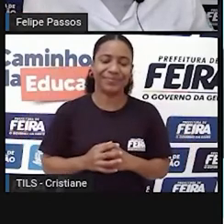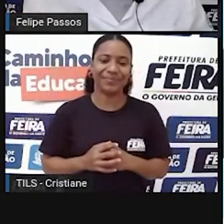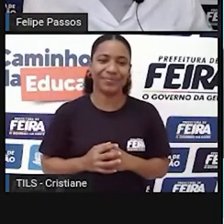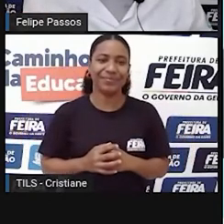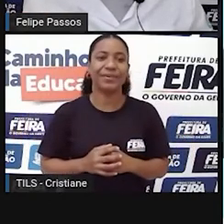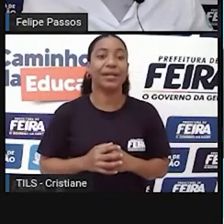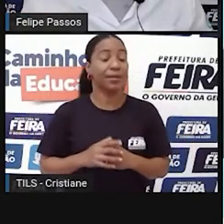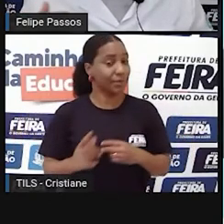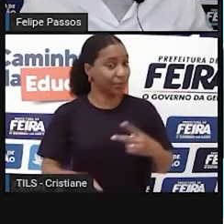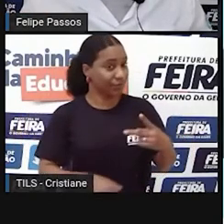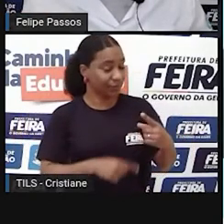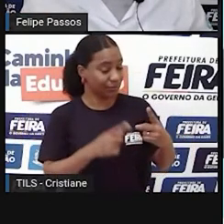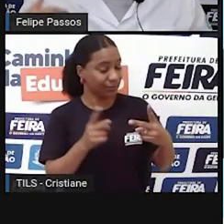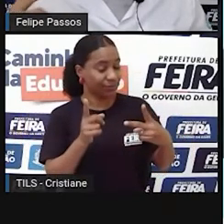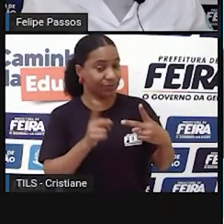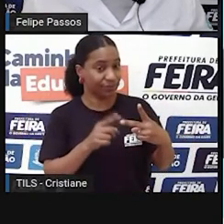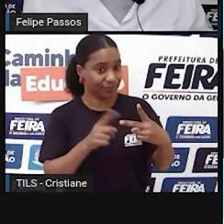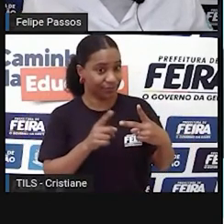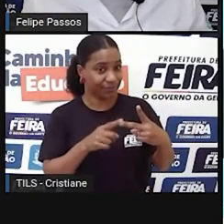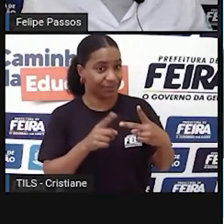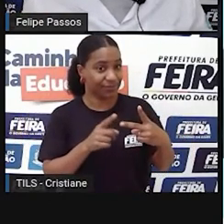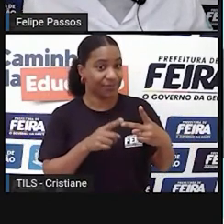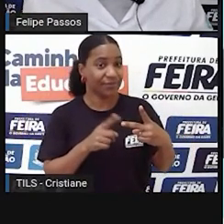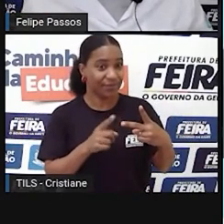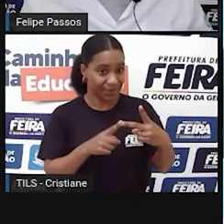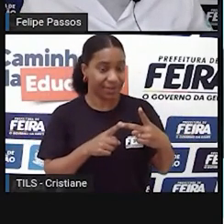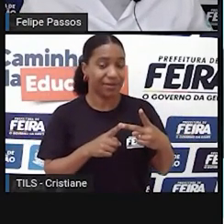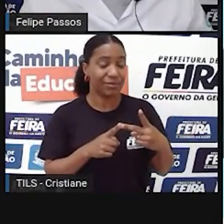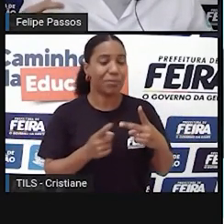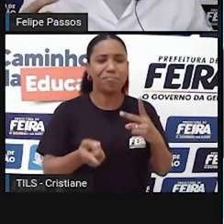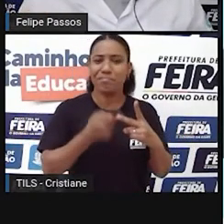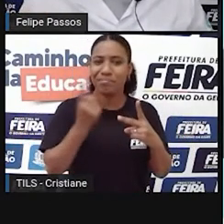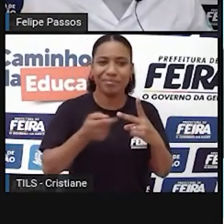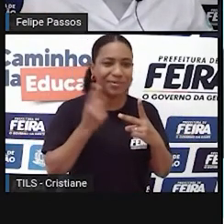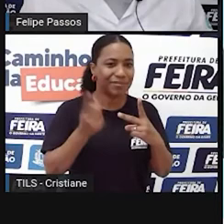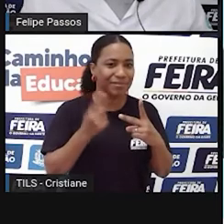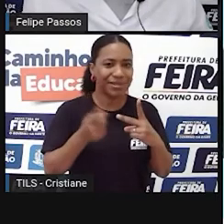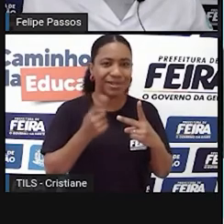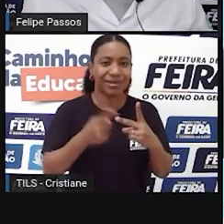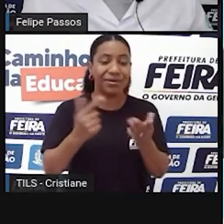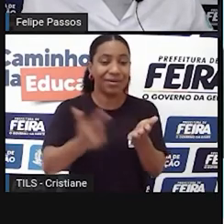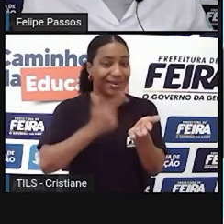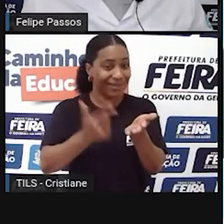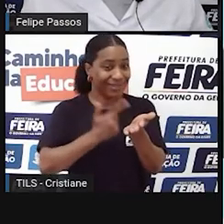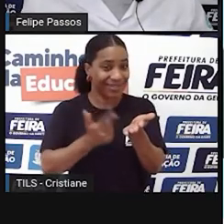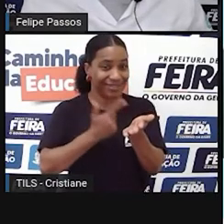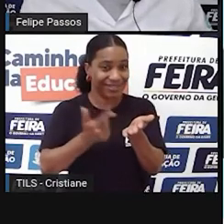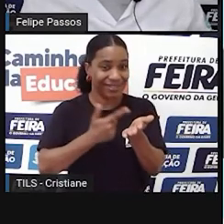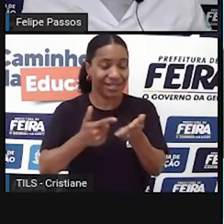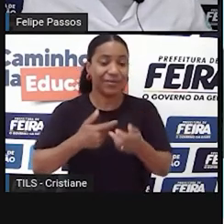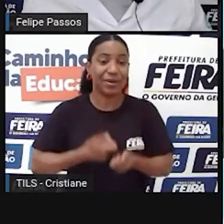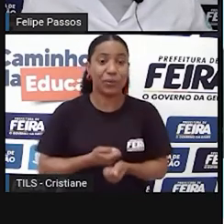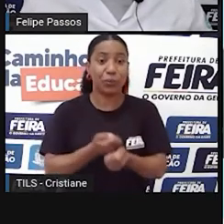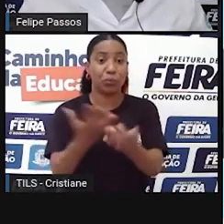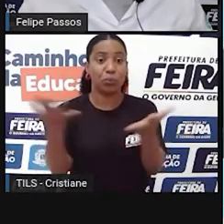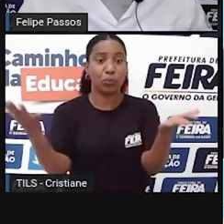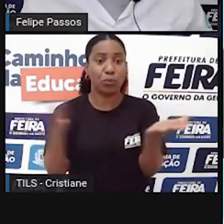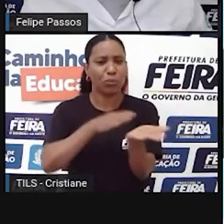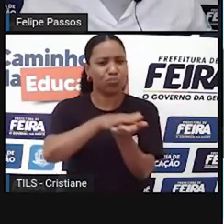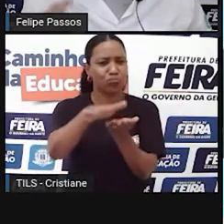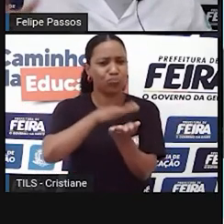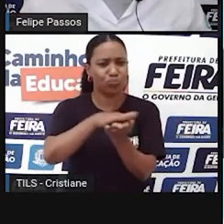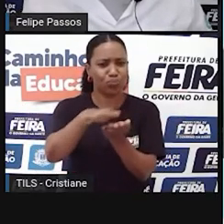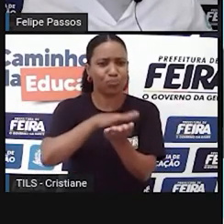impresso, o primeiro a ser usado em imprensas de larga escala, e atualmente um dos livros mais traduzidos e mais